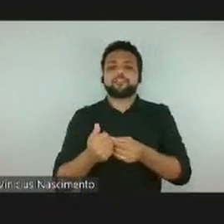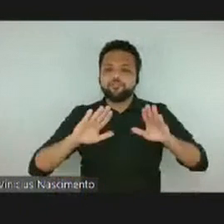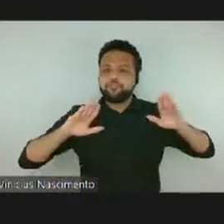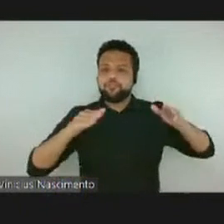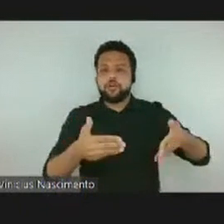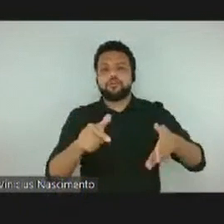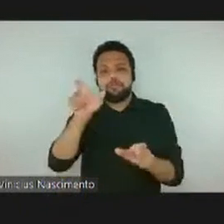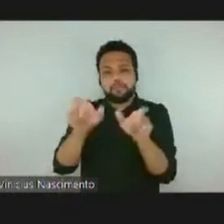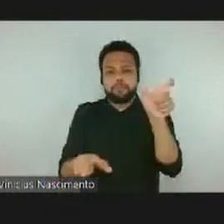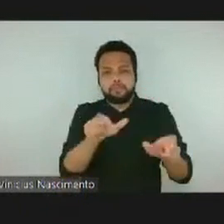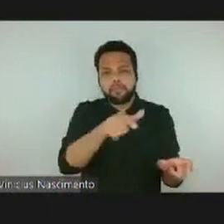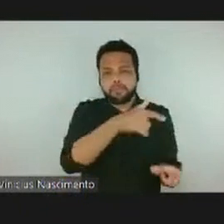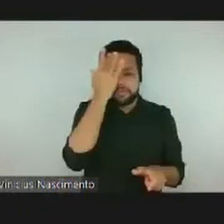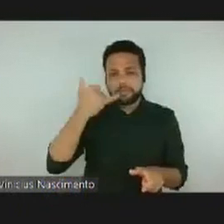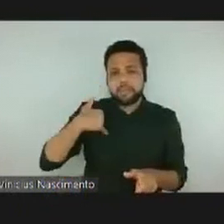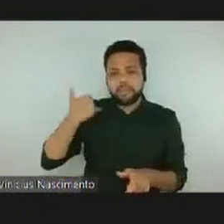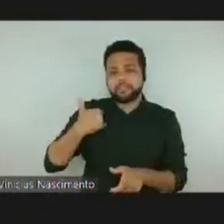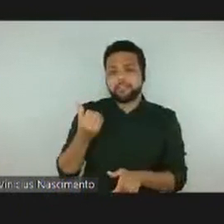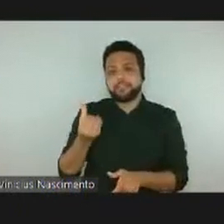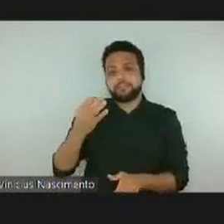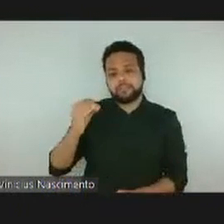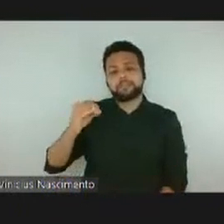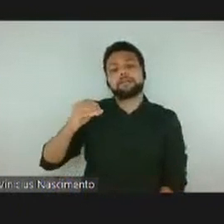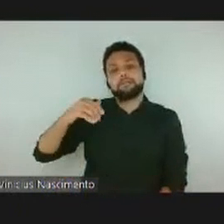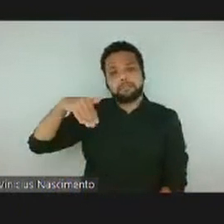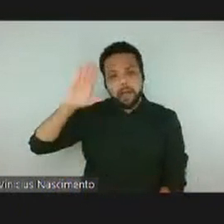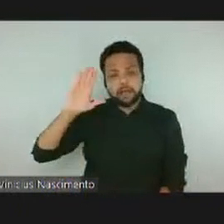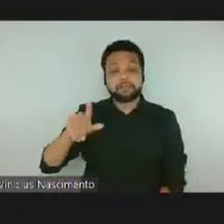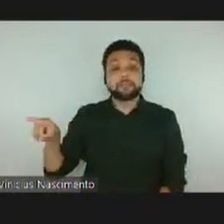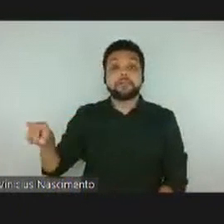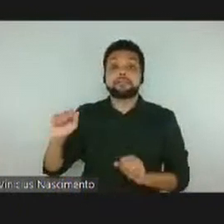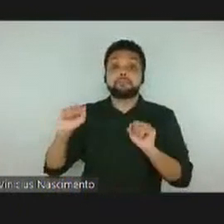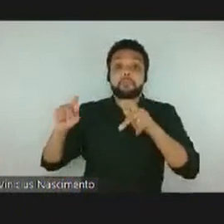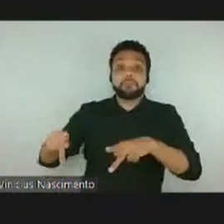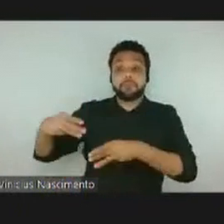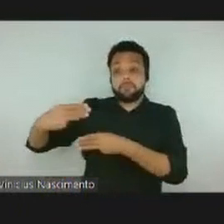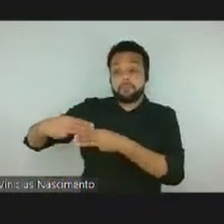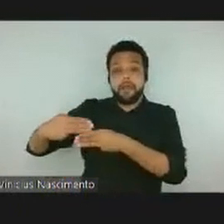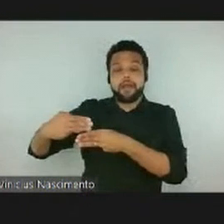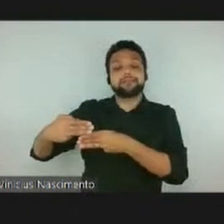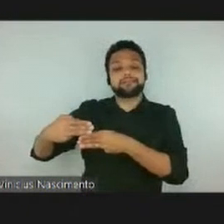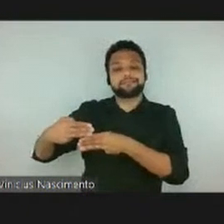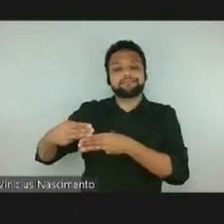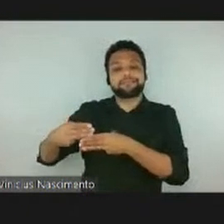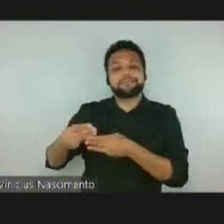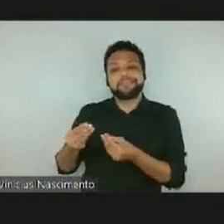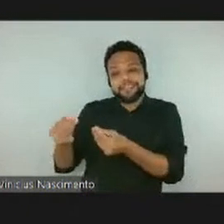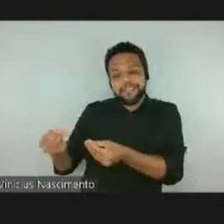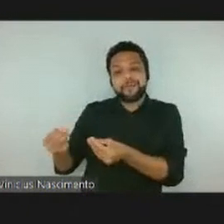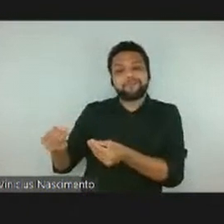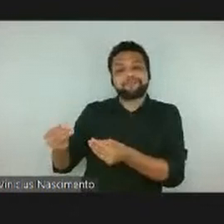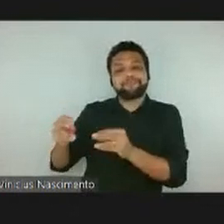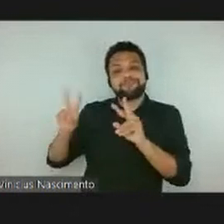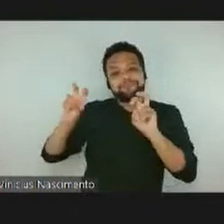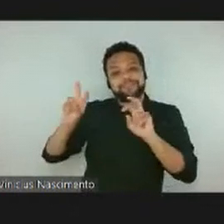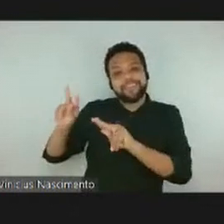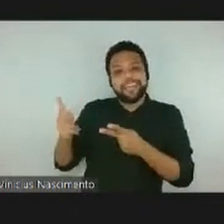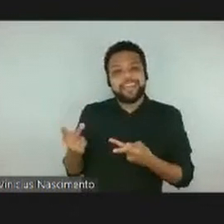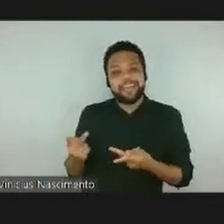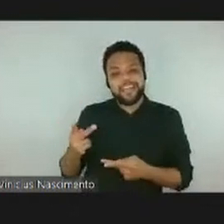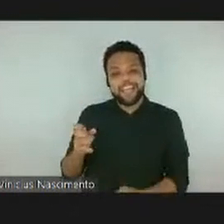a isso e, ao se aposentar do Marque, deixou de herança para os educadores essa tarefa, né?